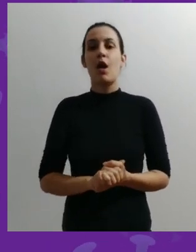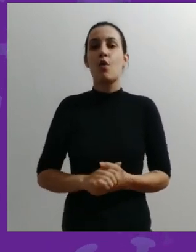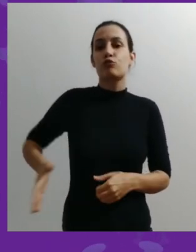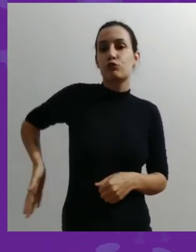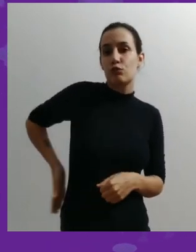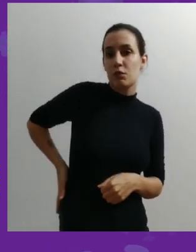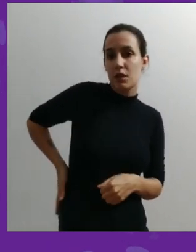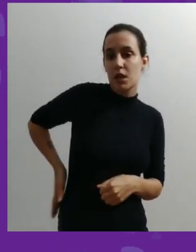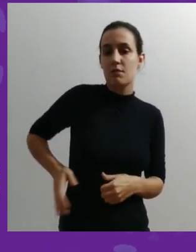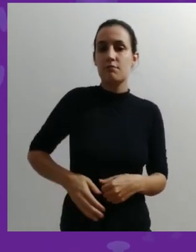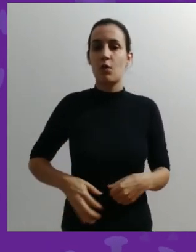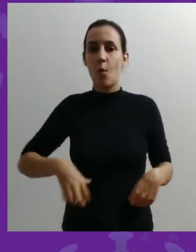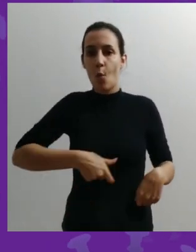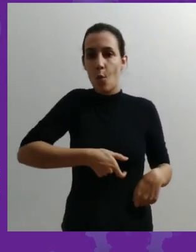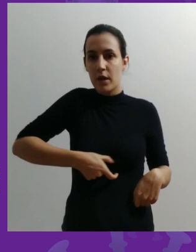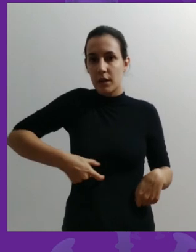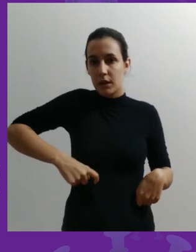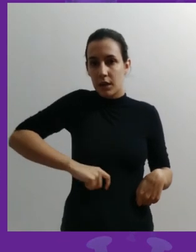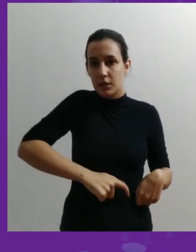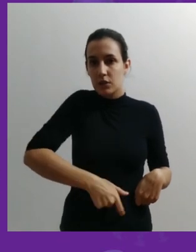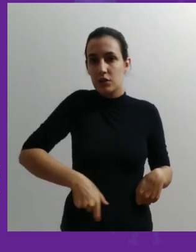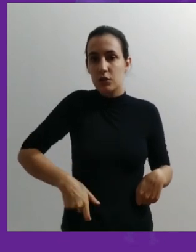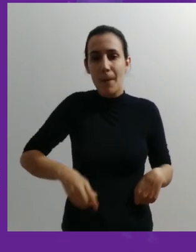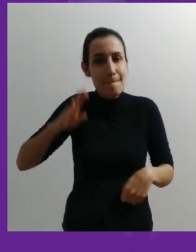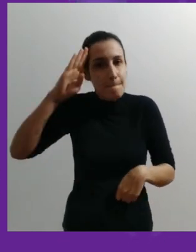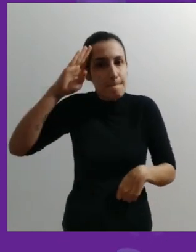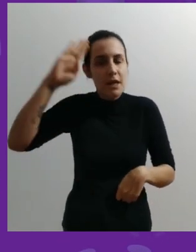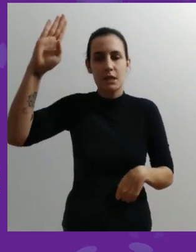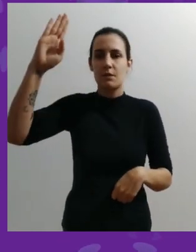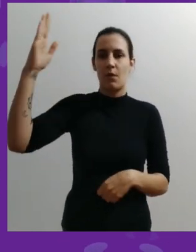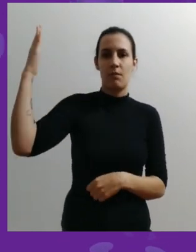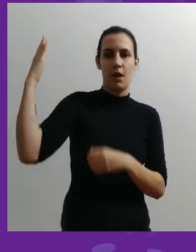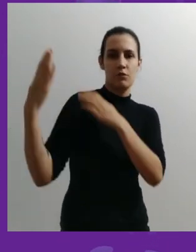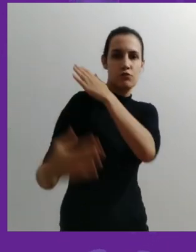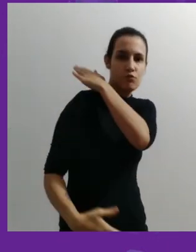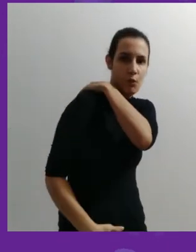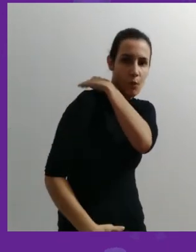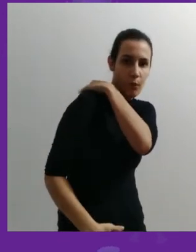os rins, o intestino e principalmente os pulmões.